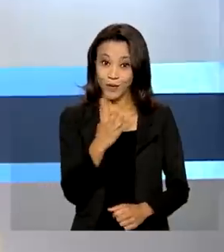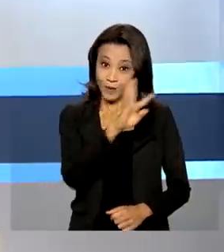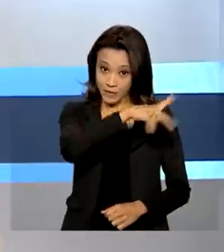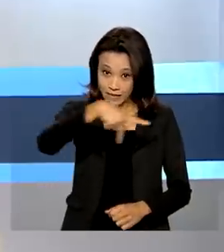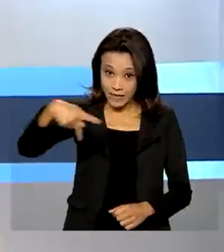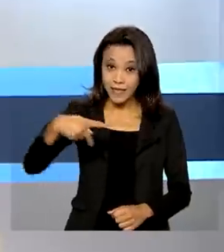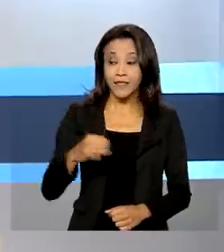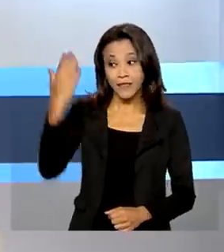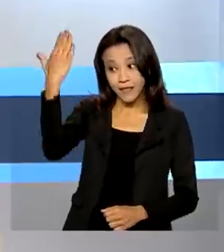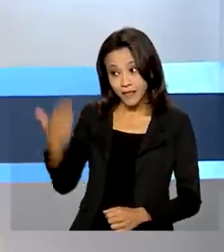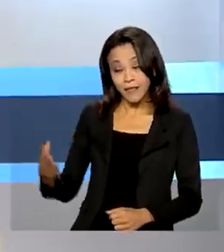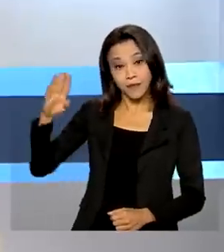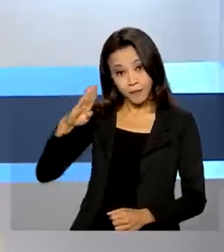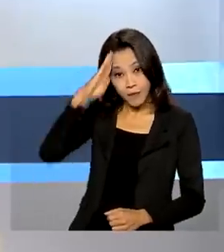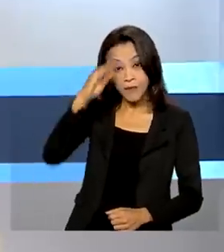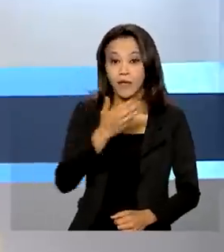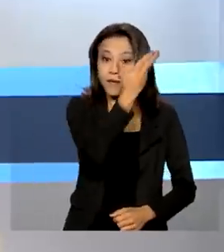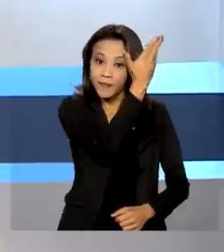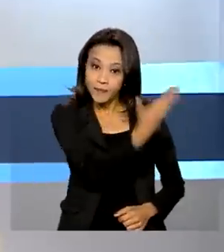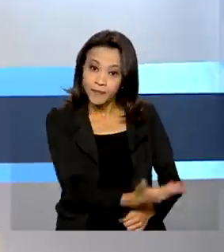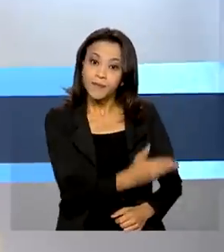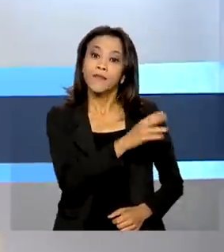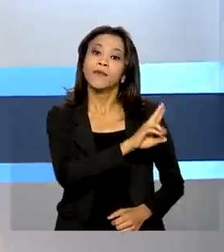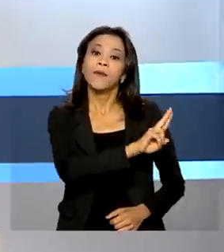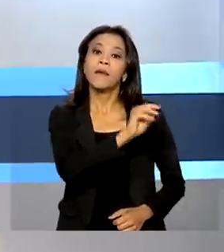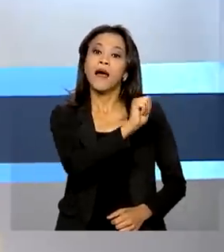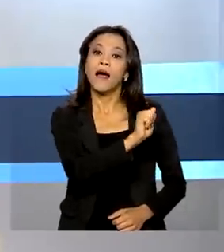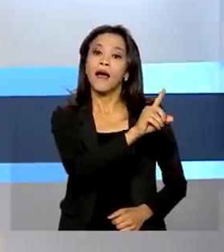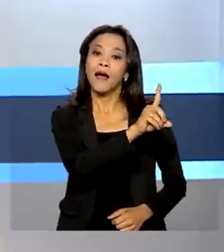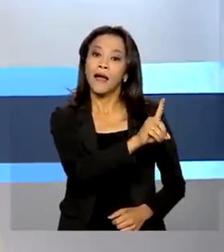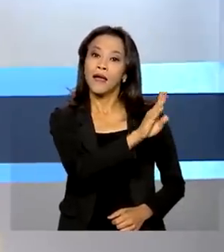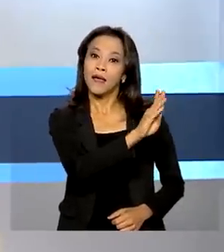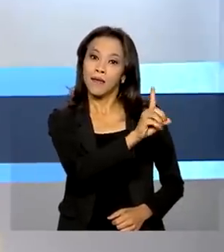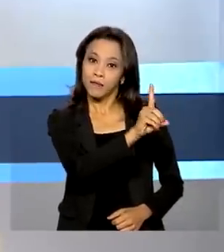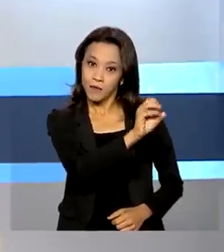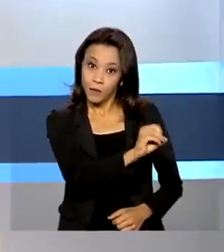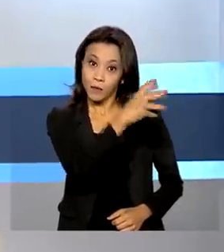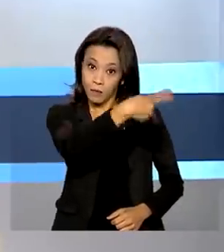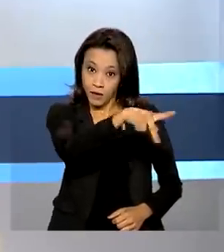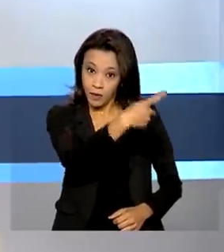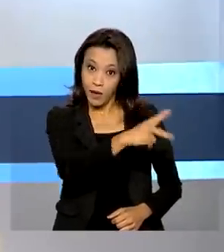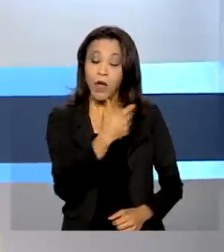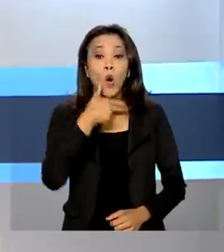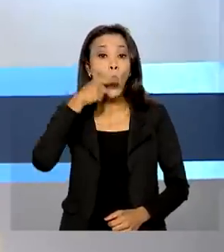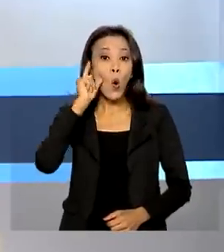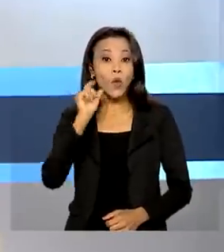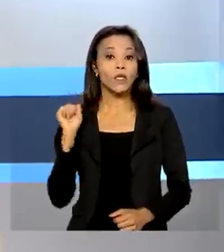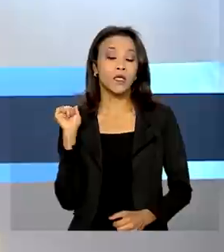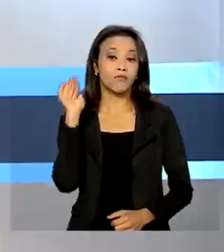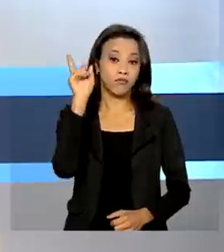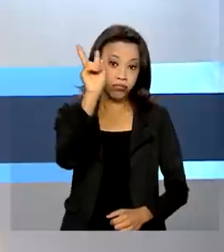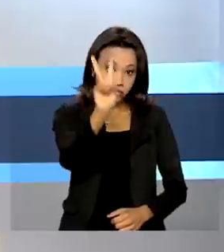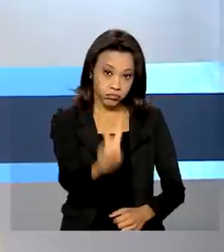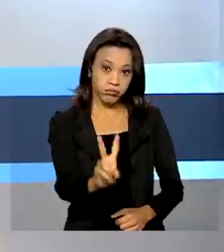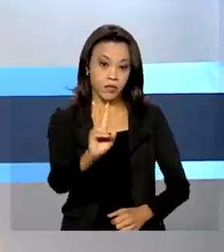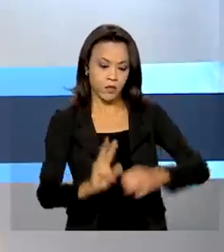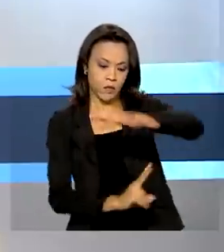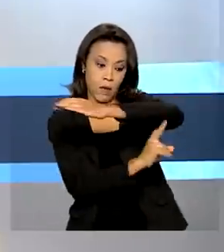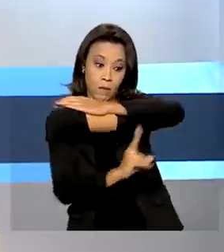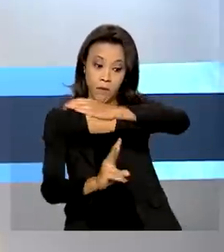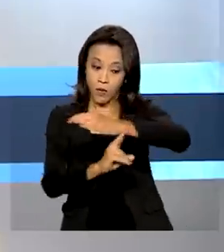presidentes Jair Bolsonaro e Mário Ábido Benítez, do Paraguai, estiveram ontem no canteiro de obras da Ponte da